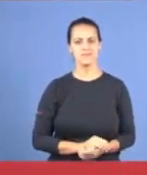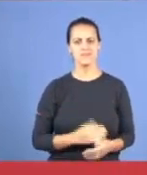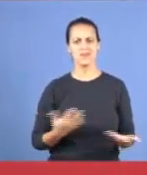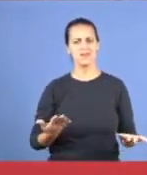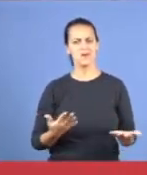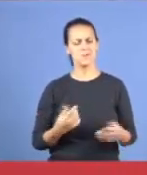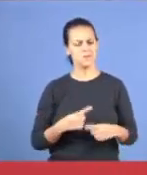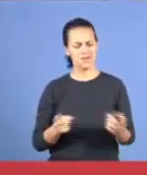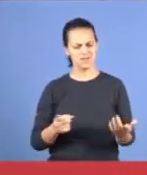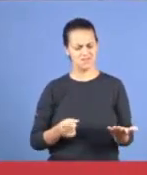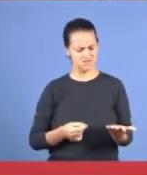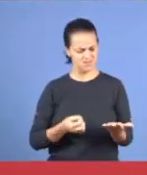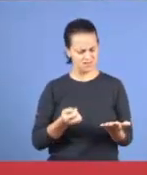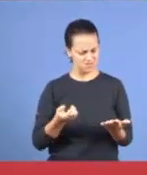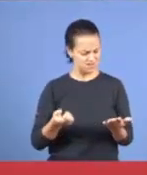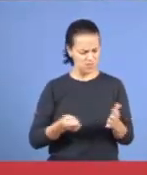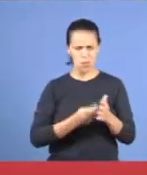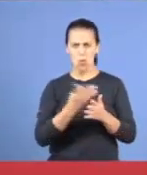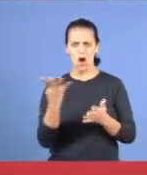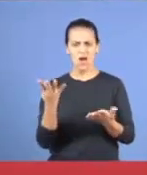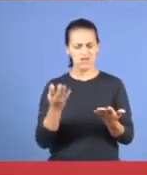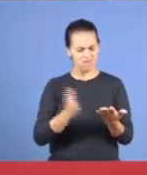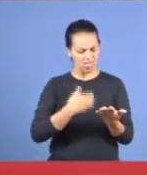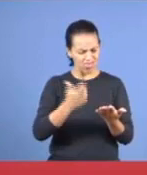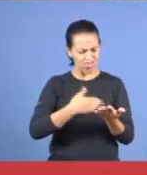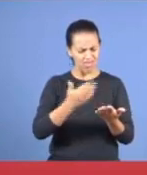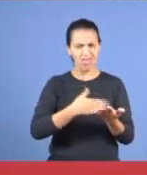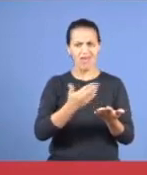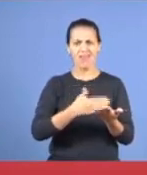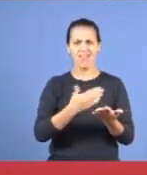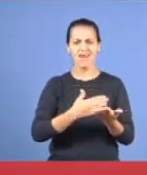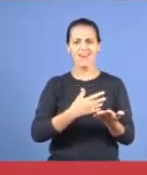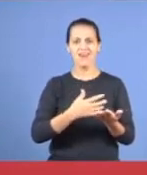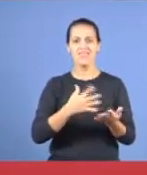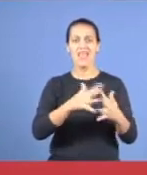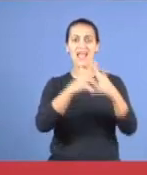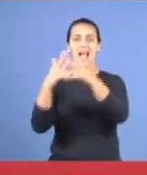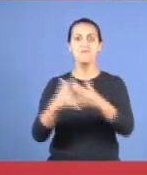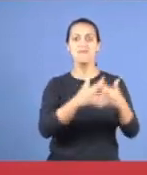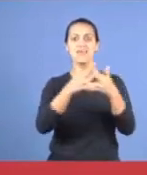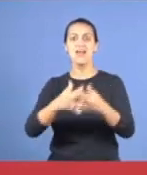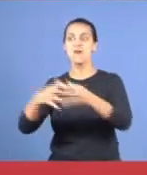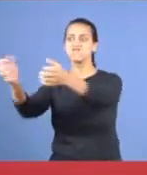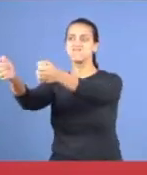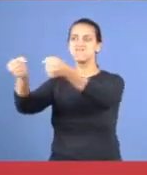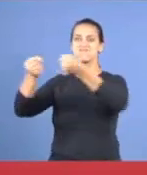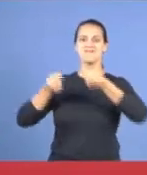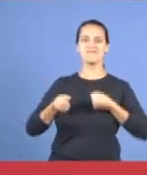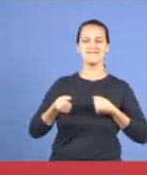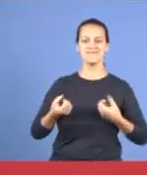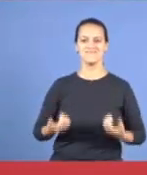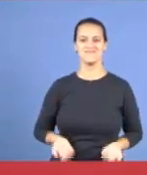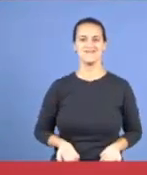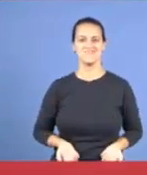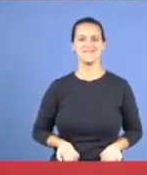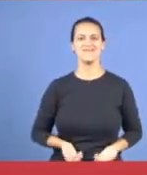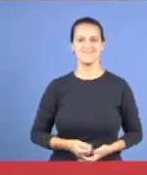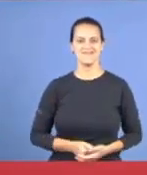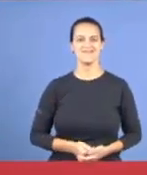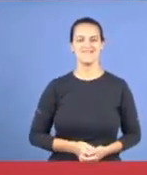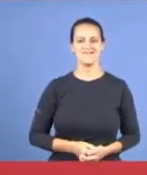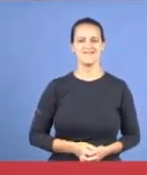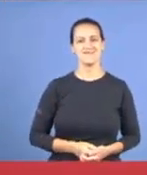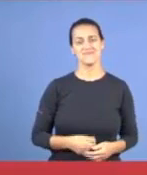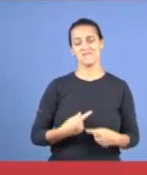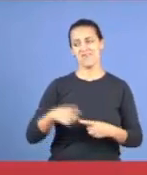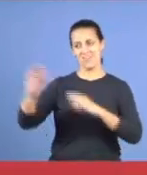quanto que tem? Não, não tem mais aí, ainda é bebida no caminhão aí, não dá tempo nem de ver, mas há uma contribuição, e no